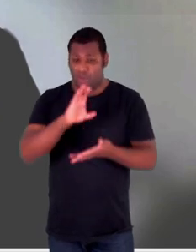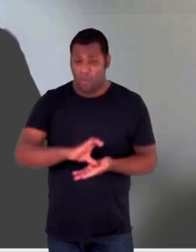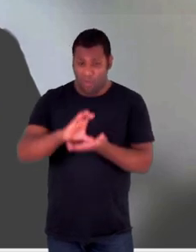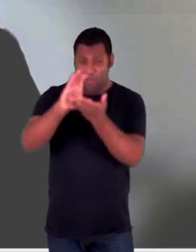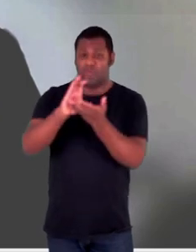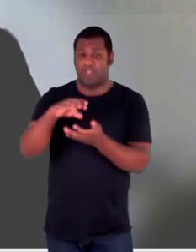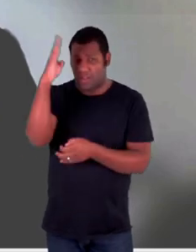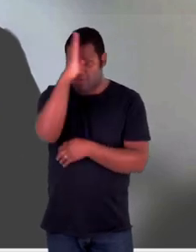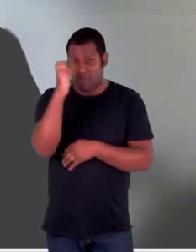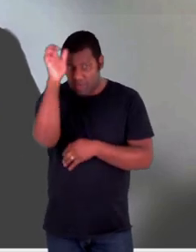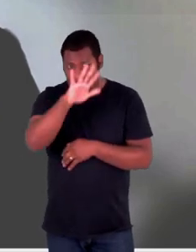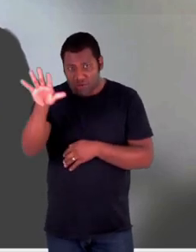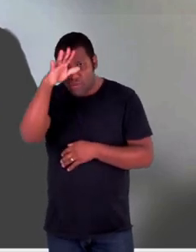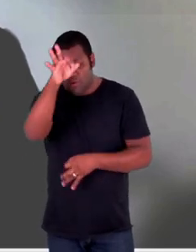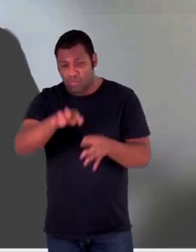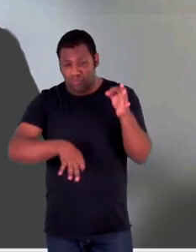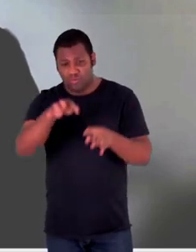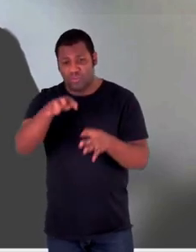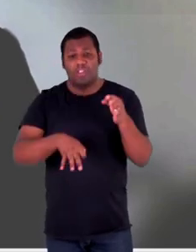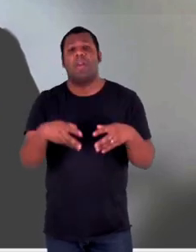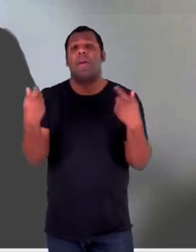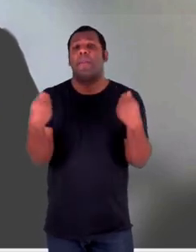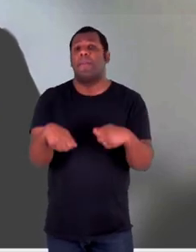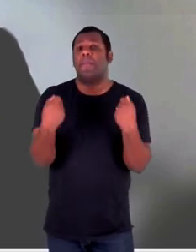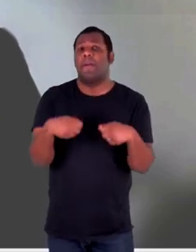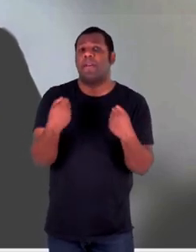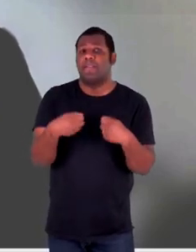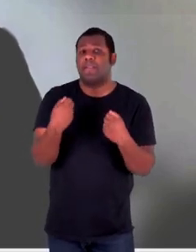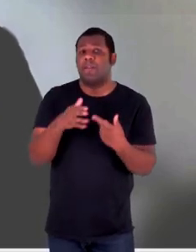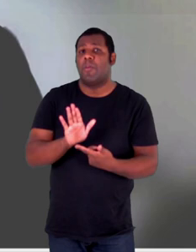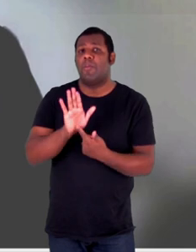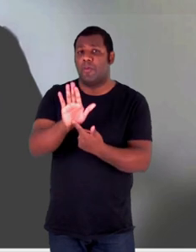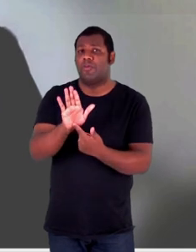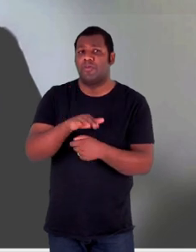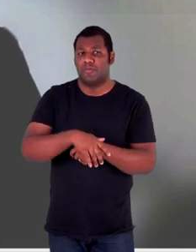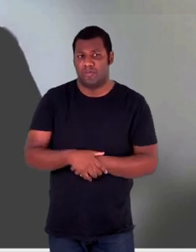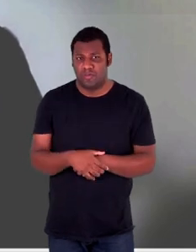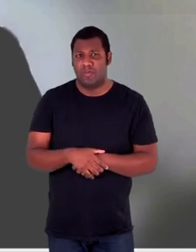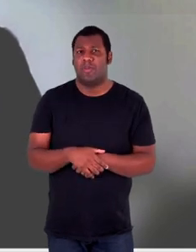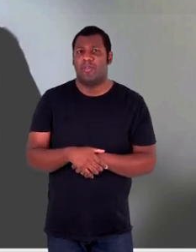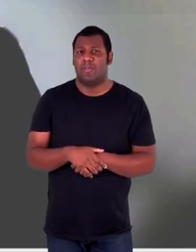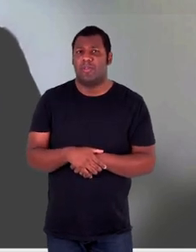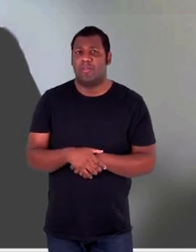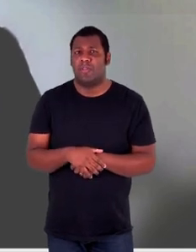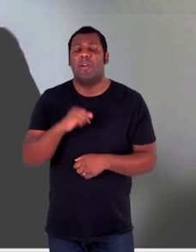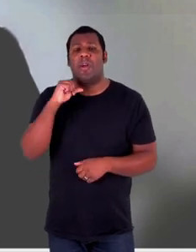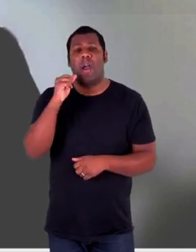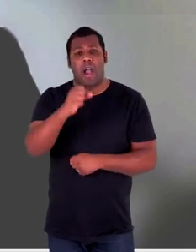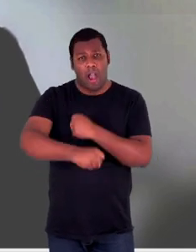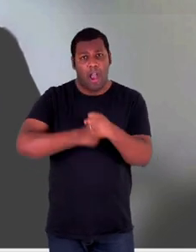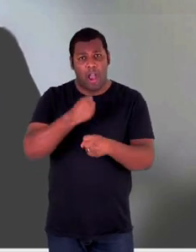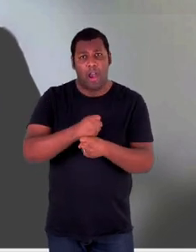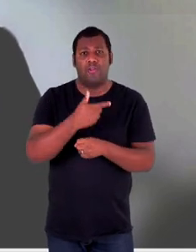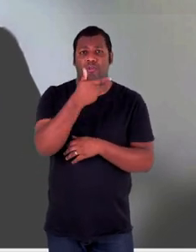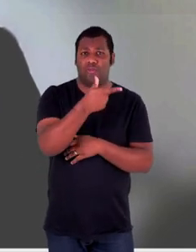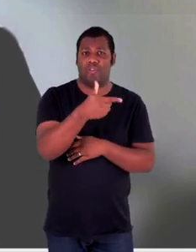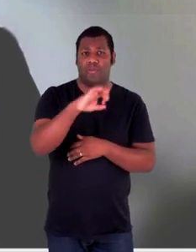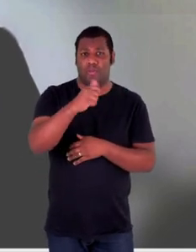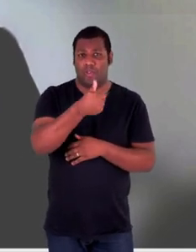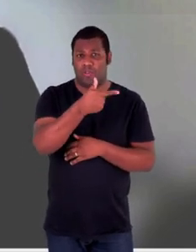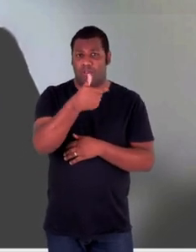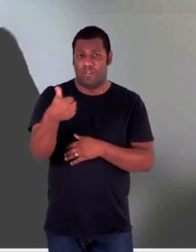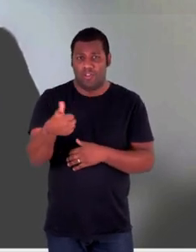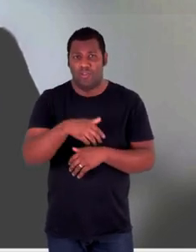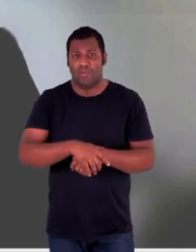de Justiça, é importante destacar que ela passa por uma mudança relevante no ano de 2021, quando alterada pela